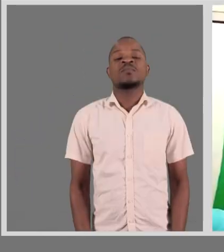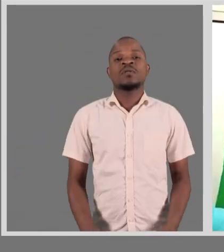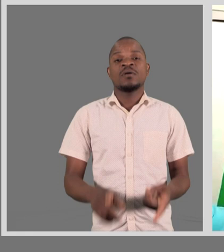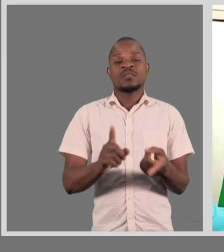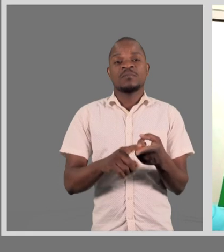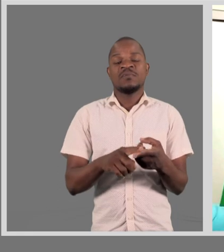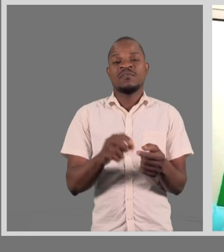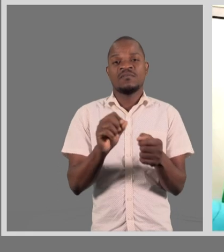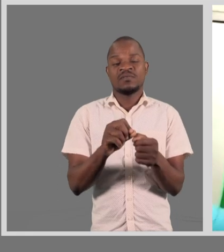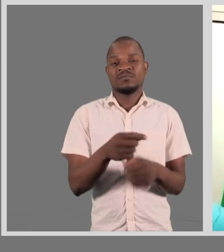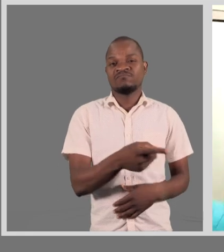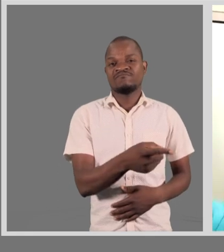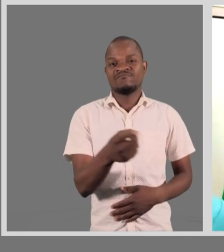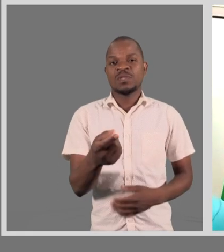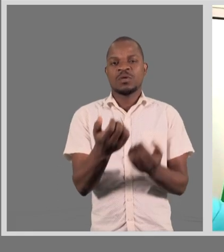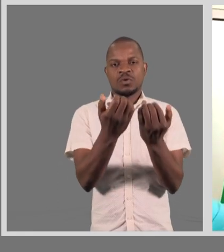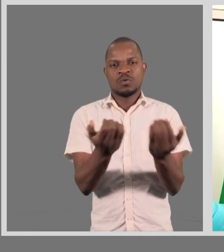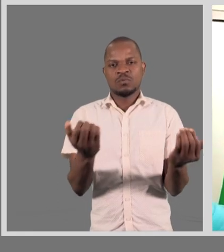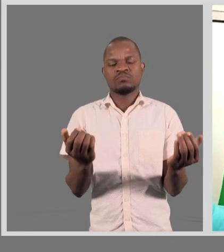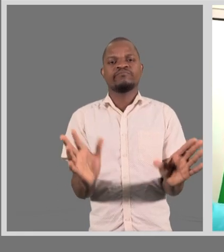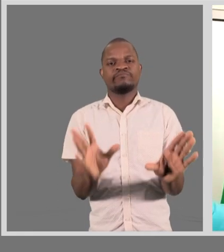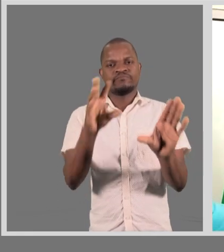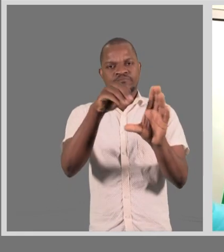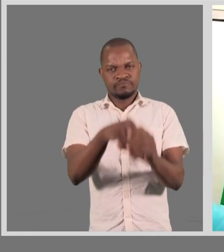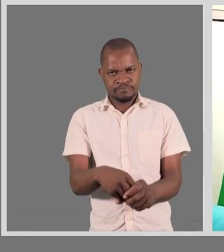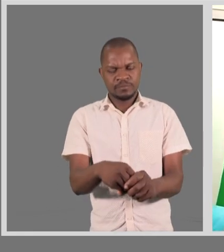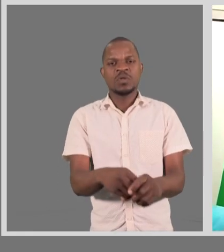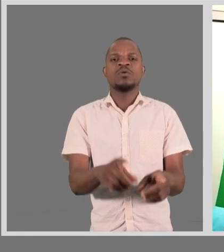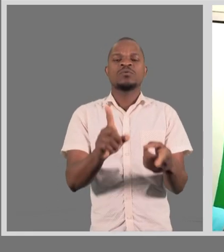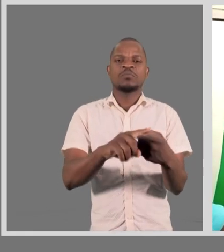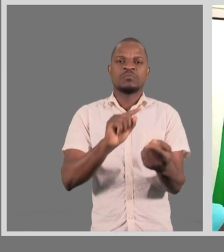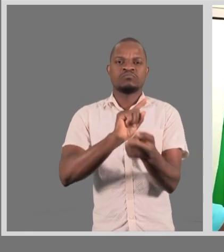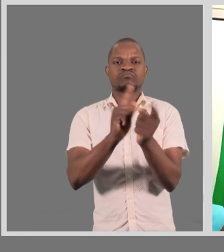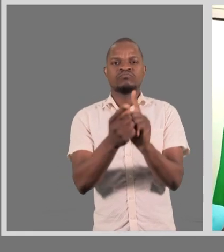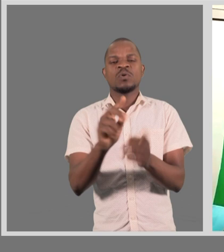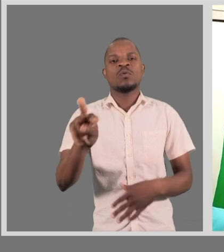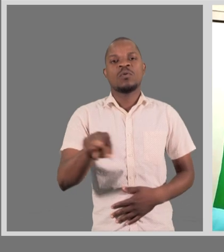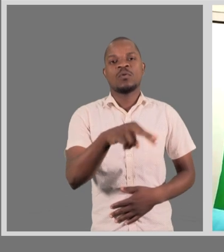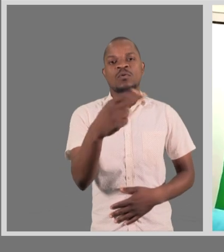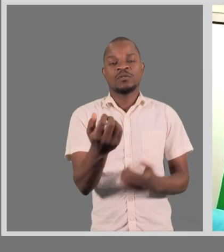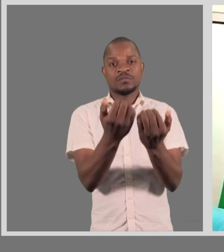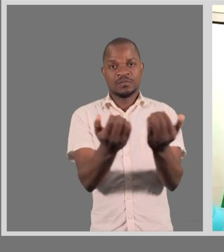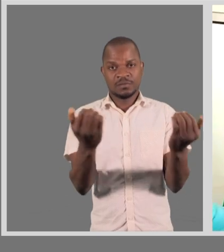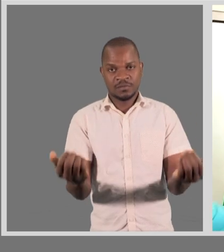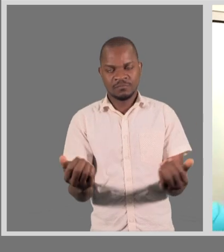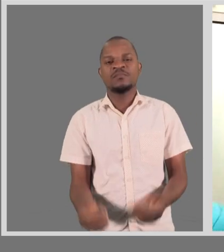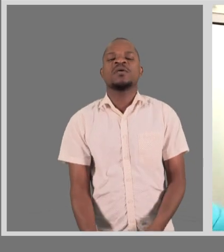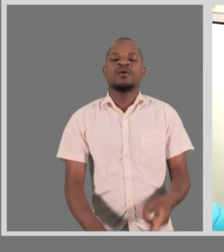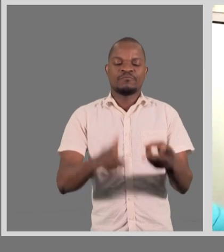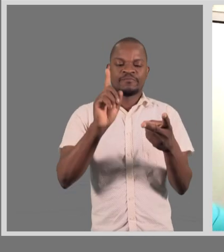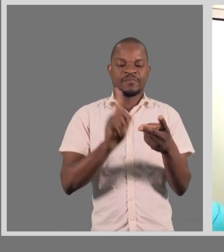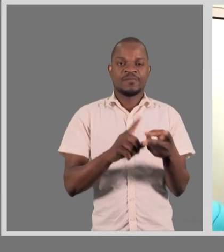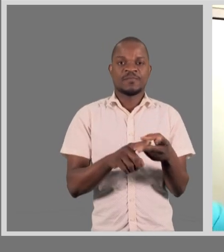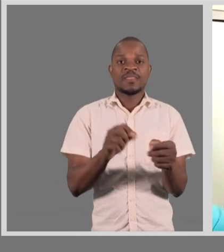O permite a esta criança integrar-se e conviver com as outras crianças, mas, por outro lado,